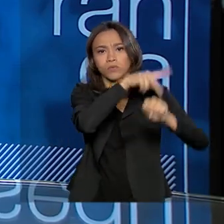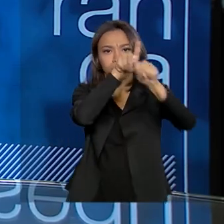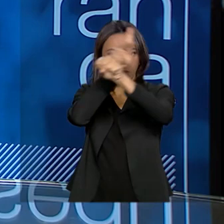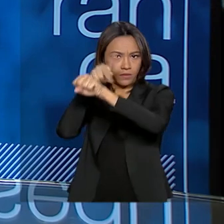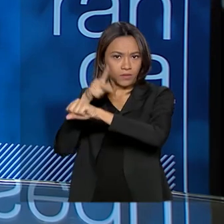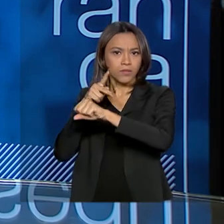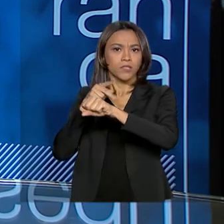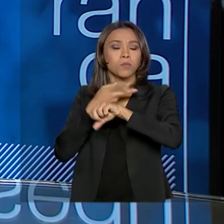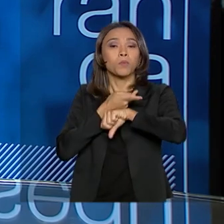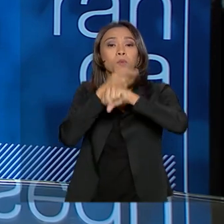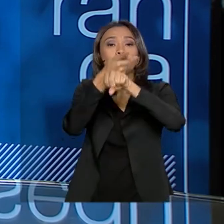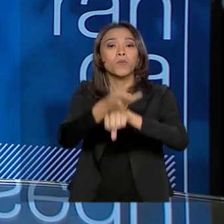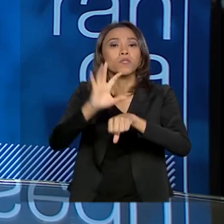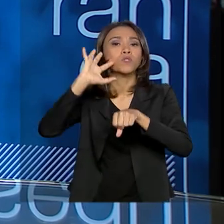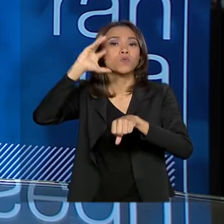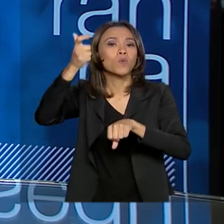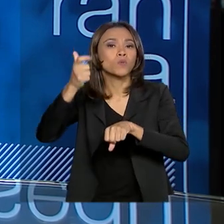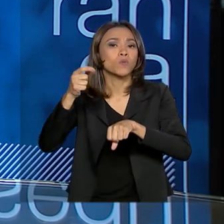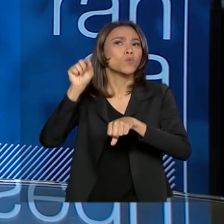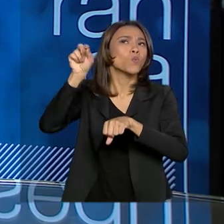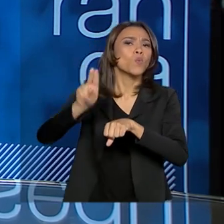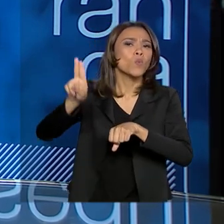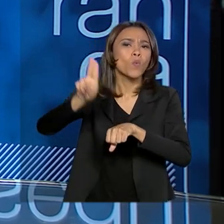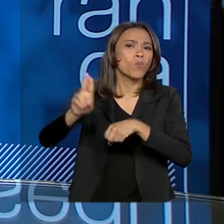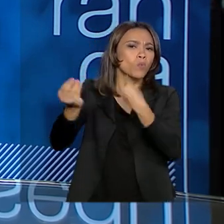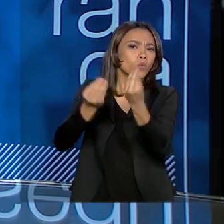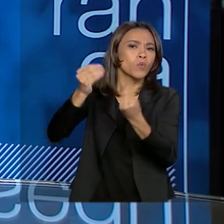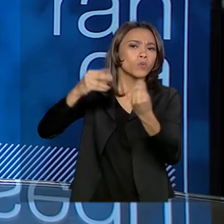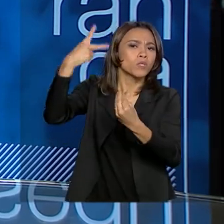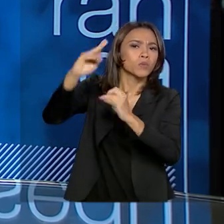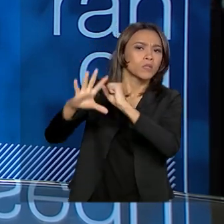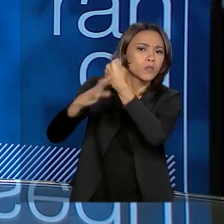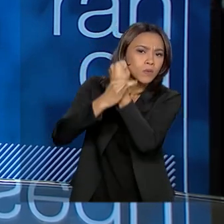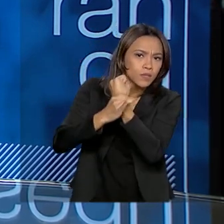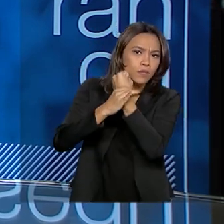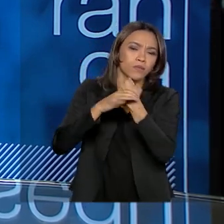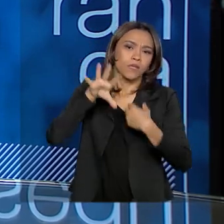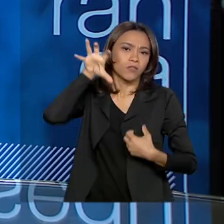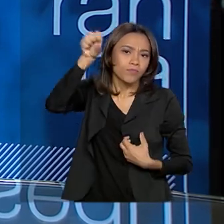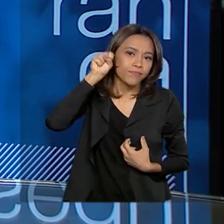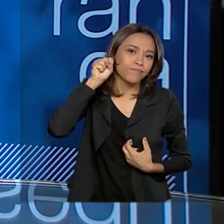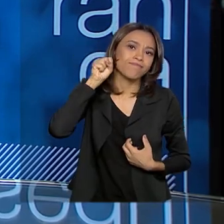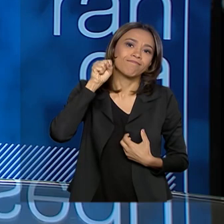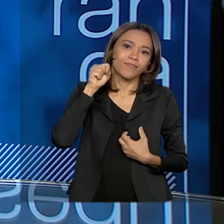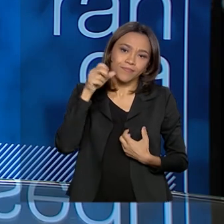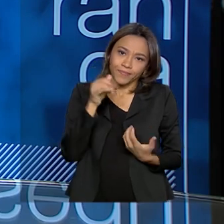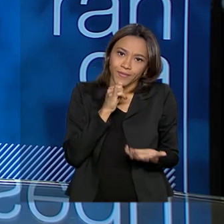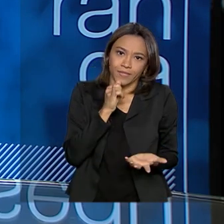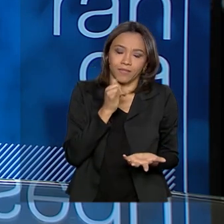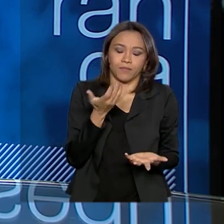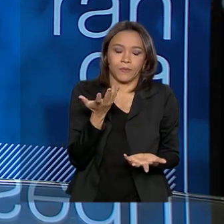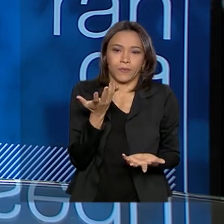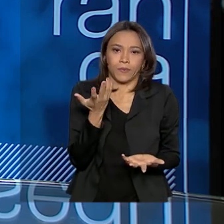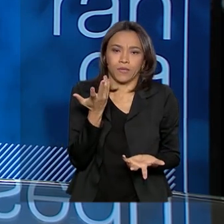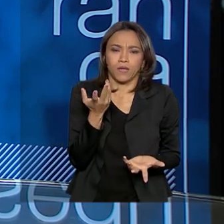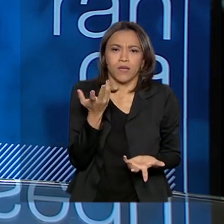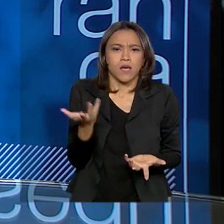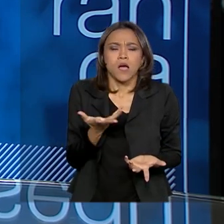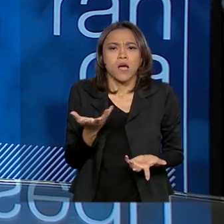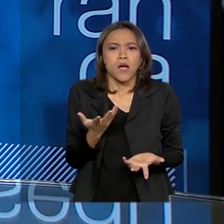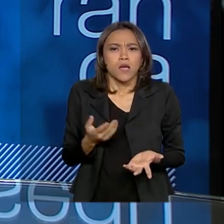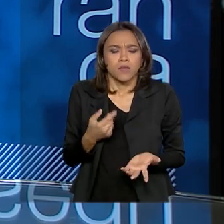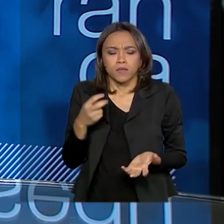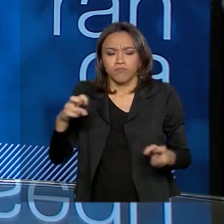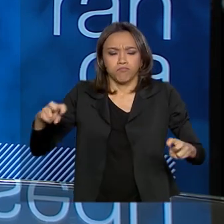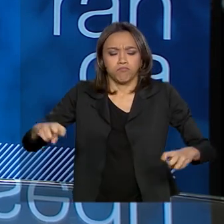Buscamos soluções que os outros países aplicam na segurança viária, que vale, por exemplo, para o aprimoramento de processo de levantamento